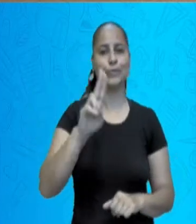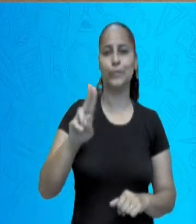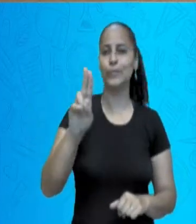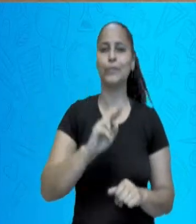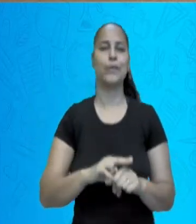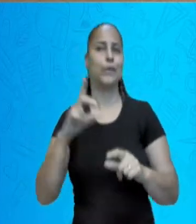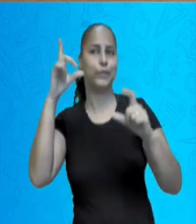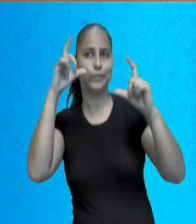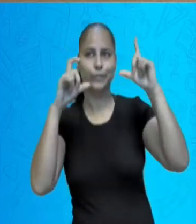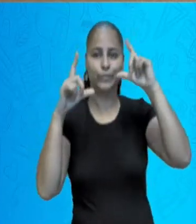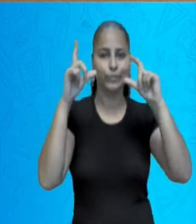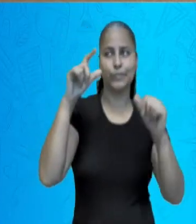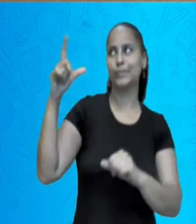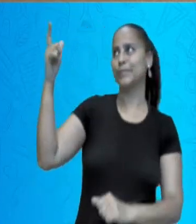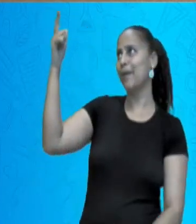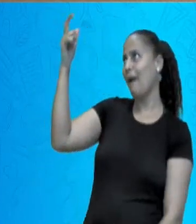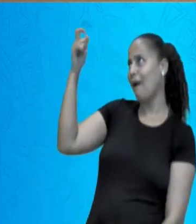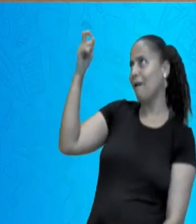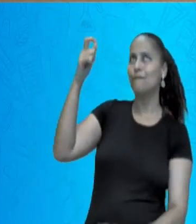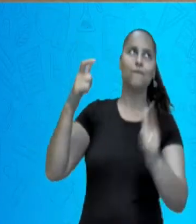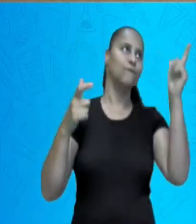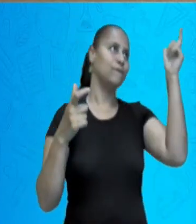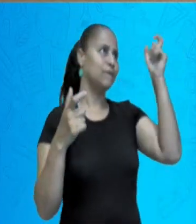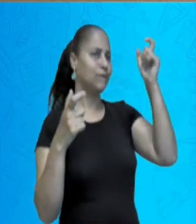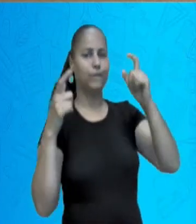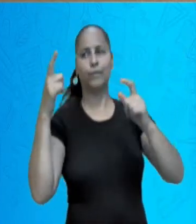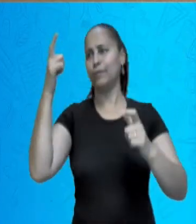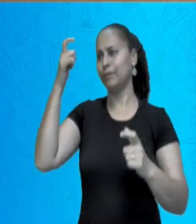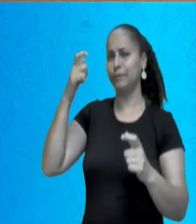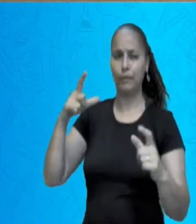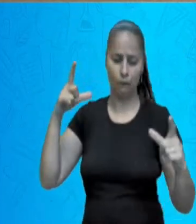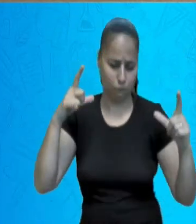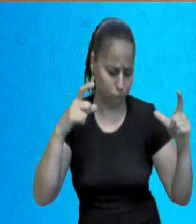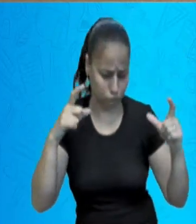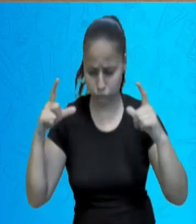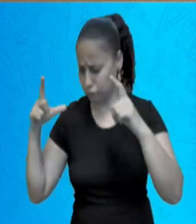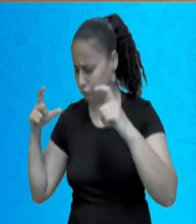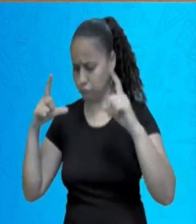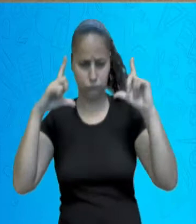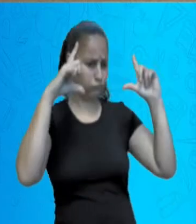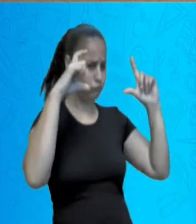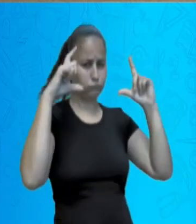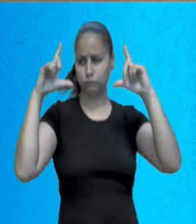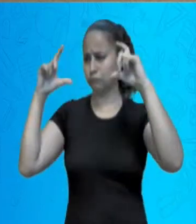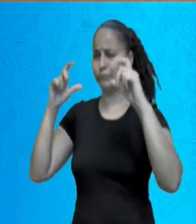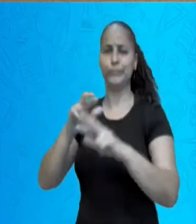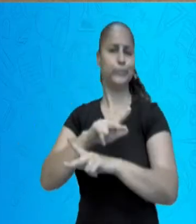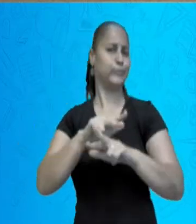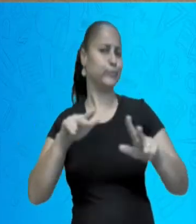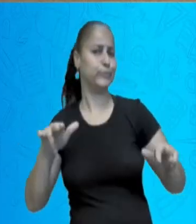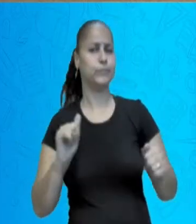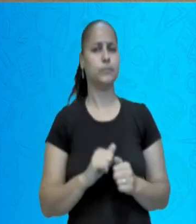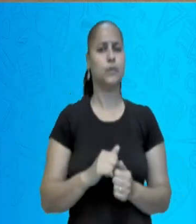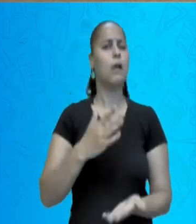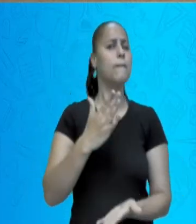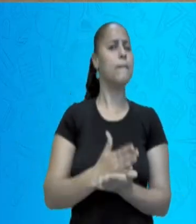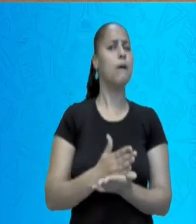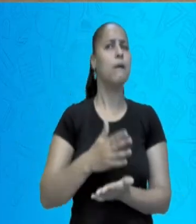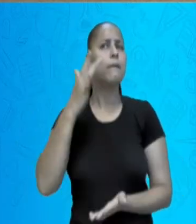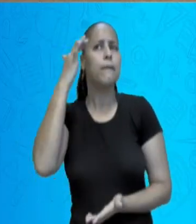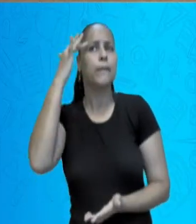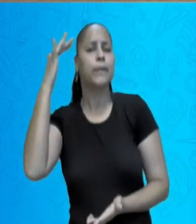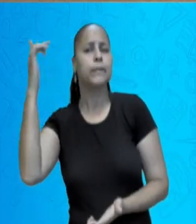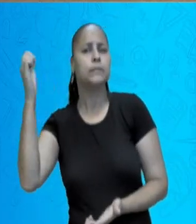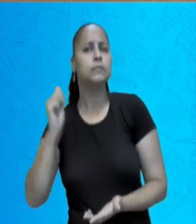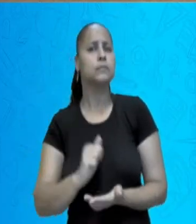selfie, toda hora. É selfie tirando foto de todos os momentos. Mas para para poder pensar, você